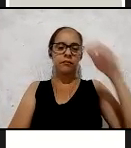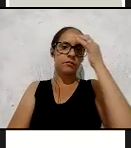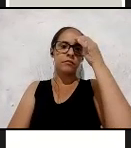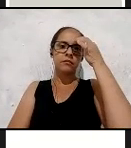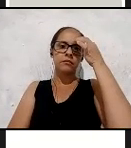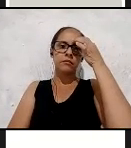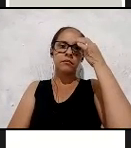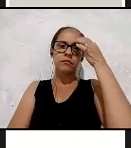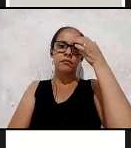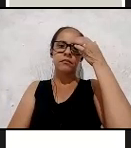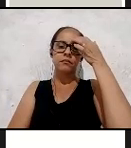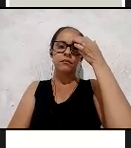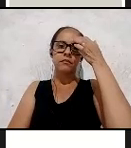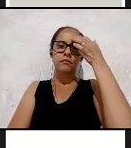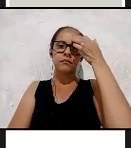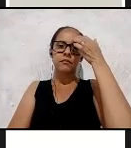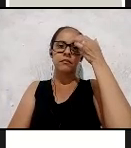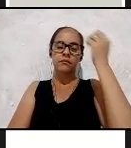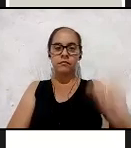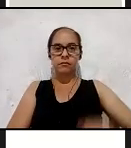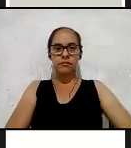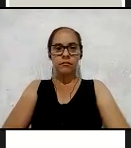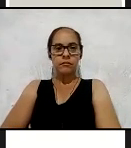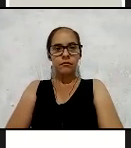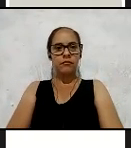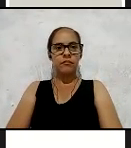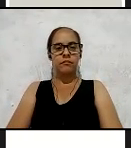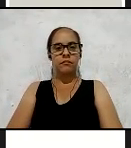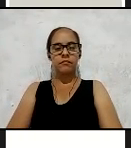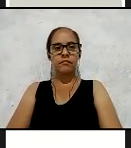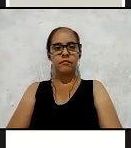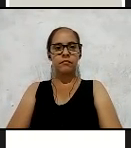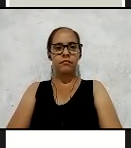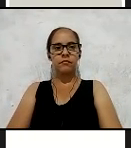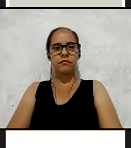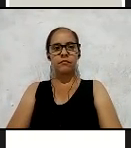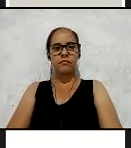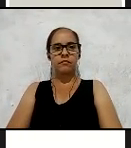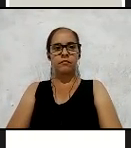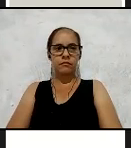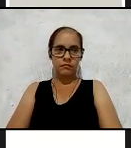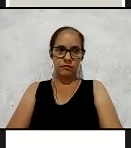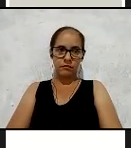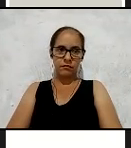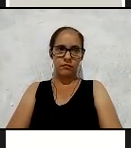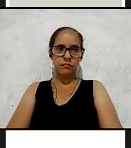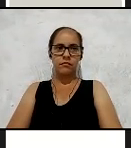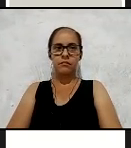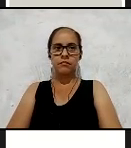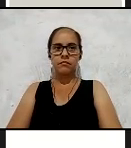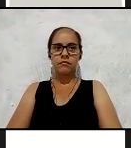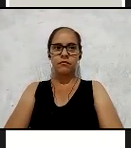Esse material já foi colocado lá no WhatsApp, gente, logo no início da aula, do semestre. Então,